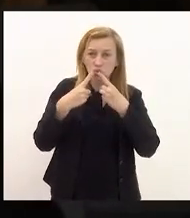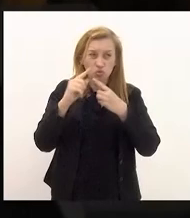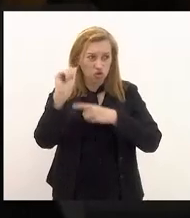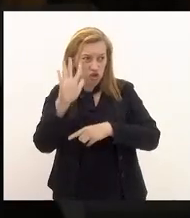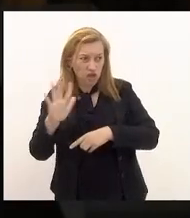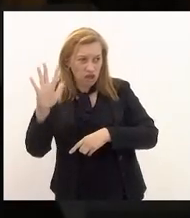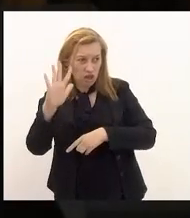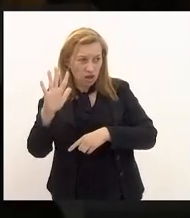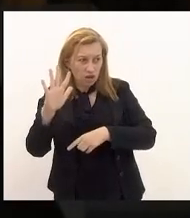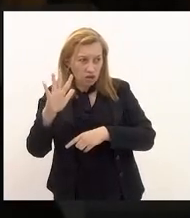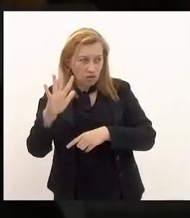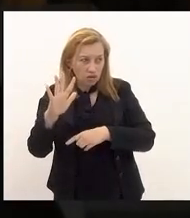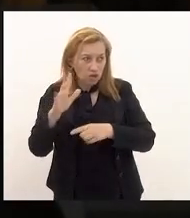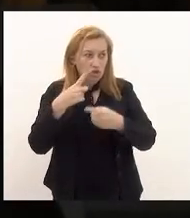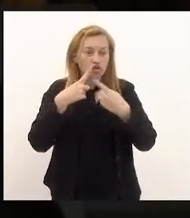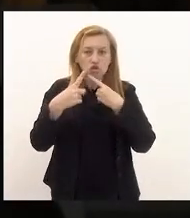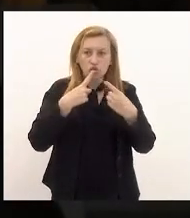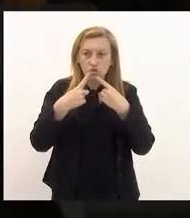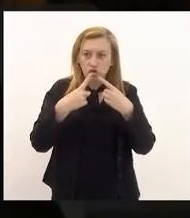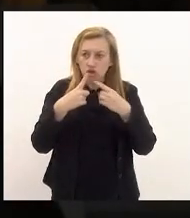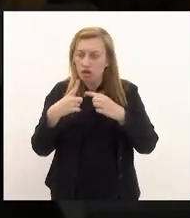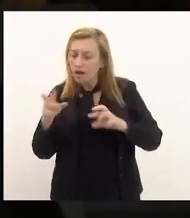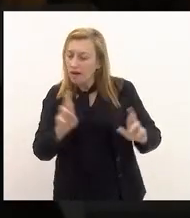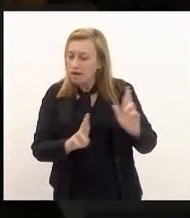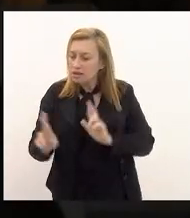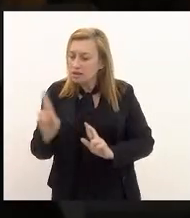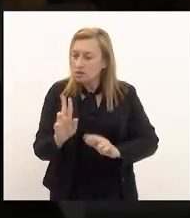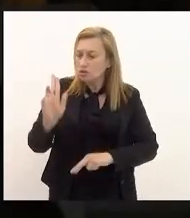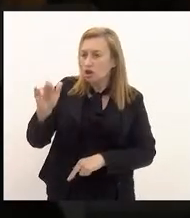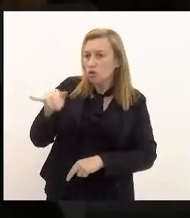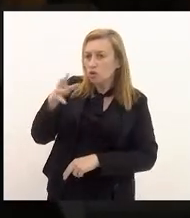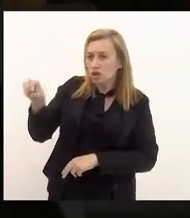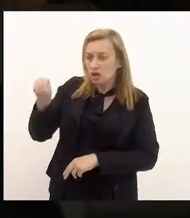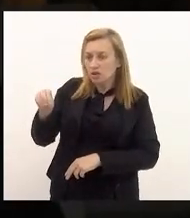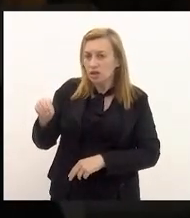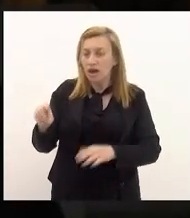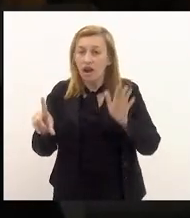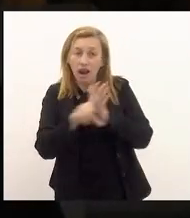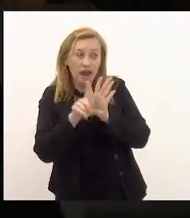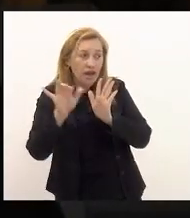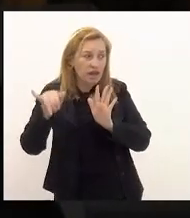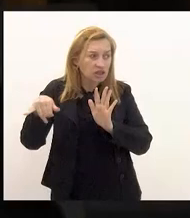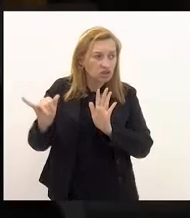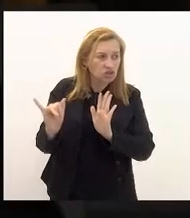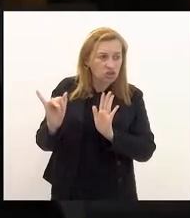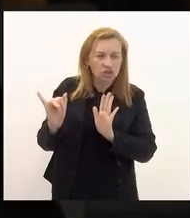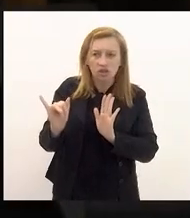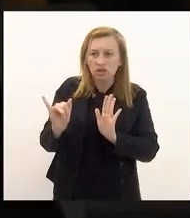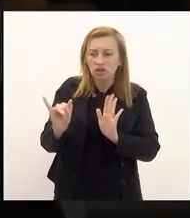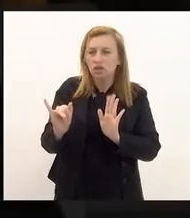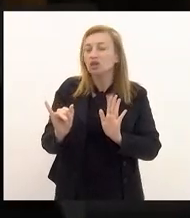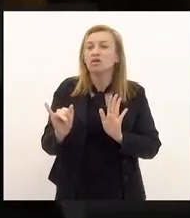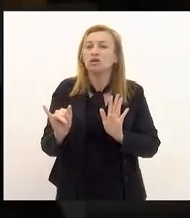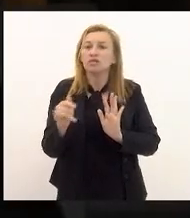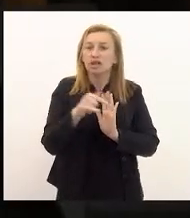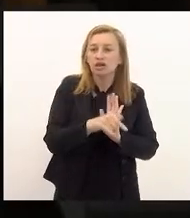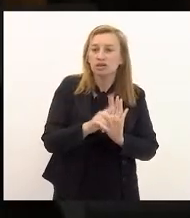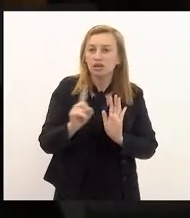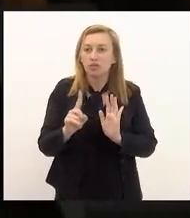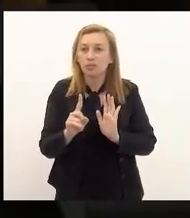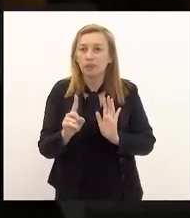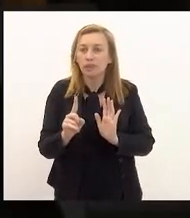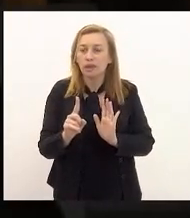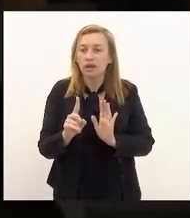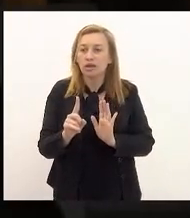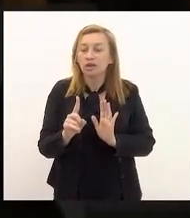sobre rediscutir a relação com a União e aí tem lei Candir e aí tem o que se arrecada aqui o que não fica aqui para mostrar o